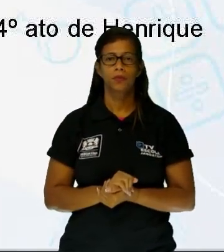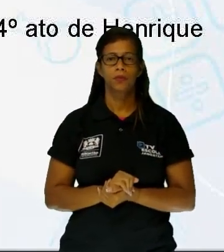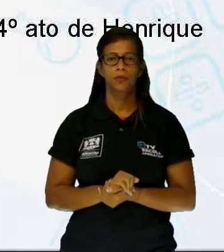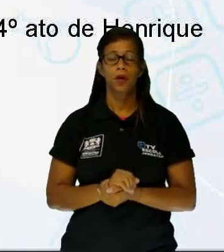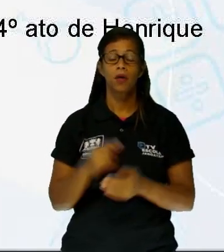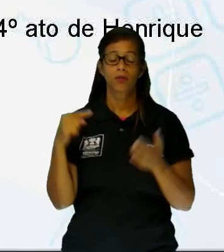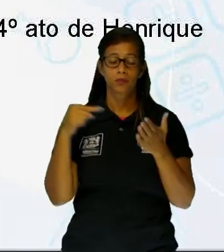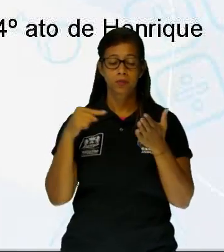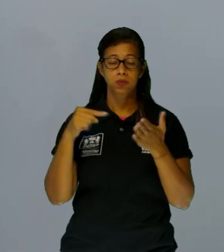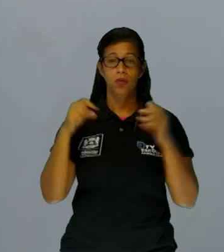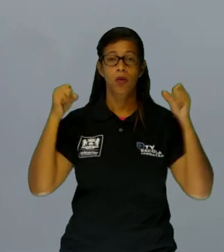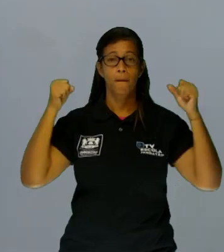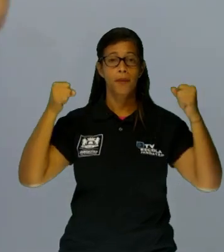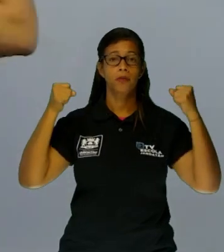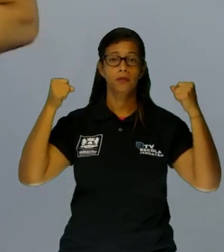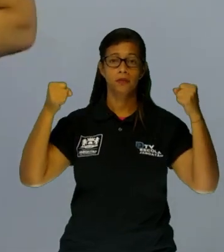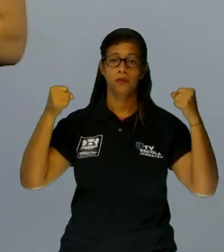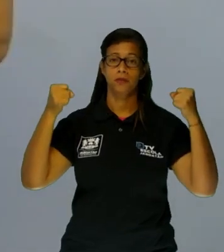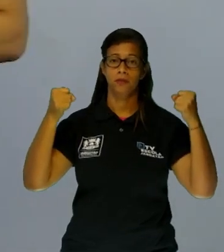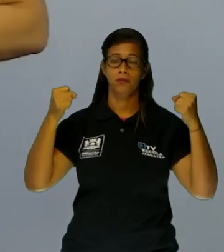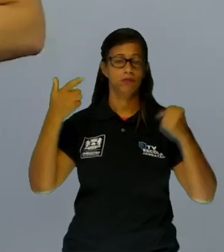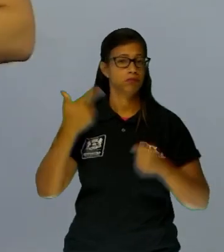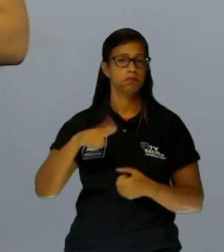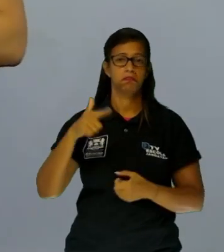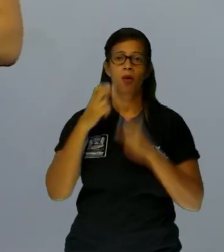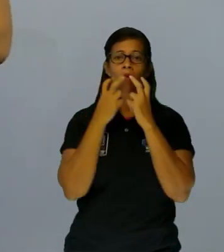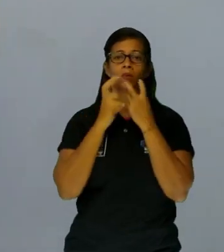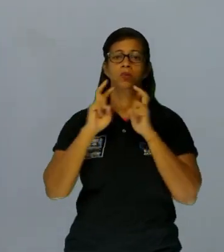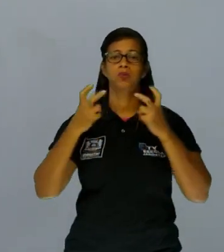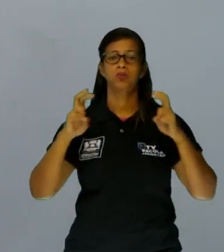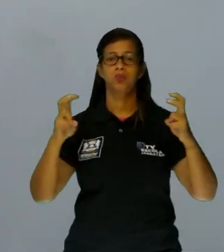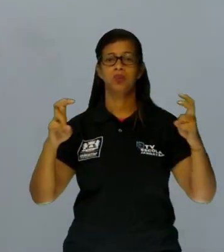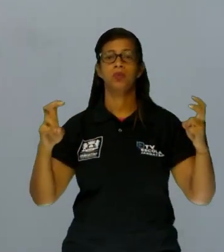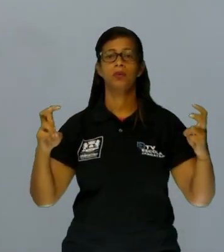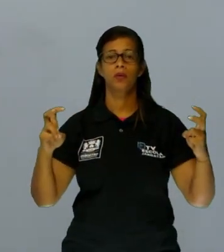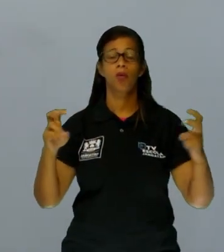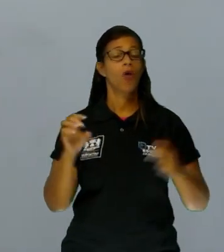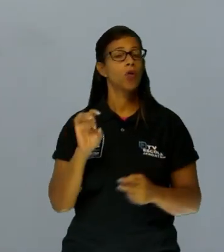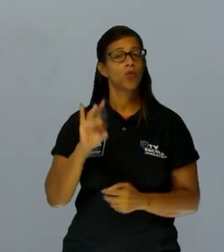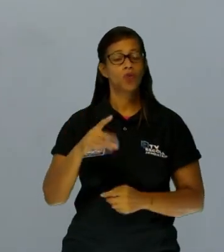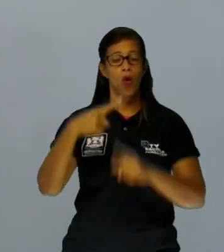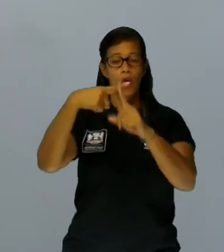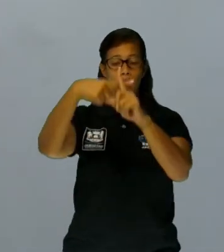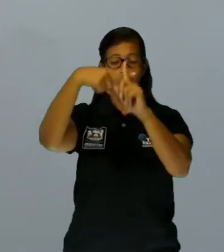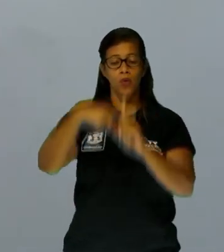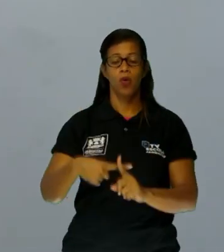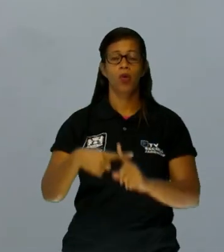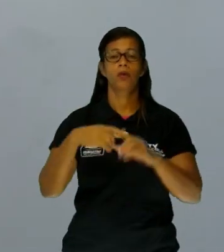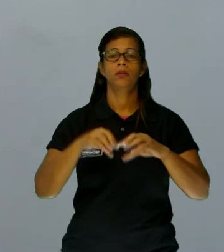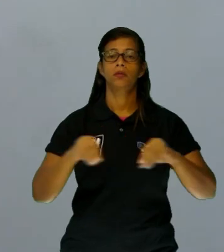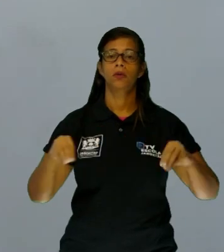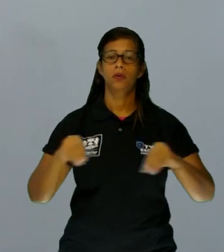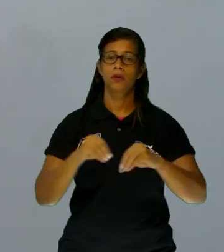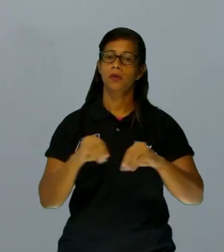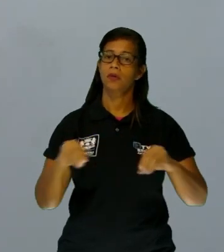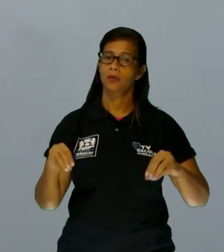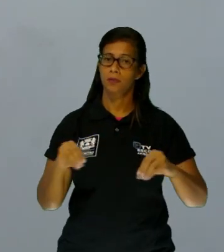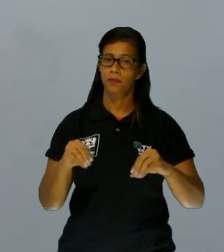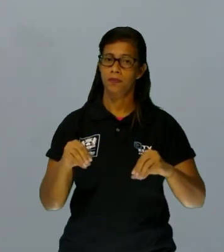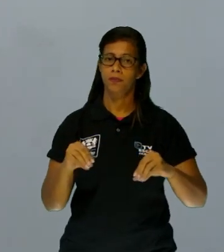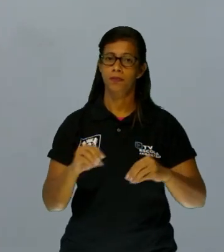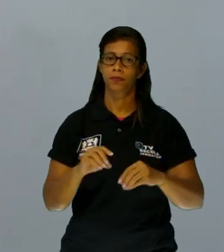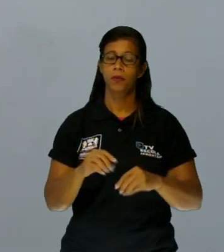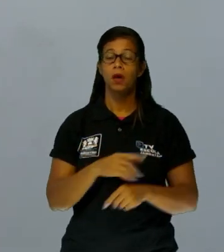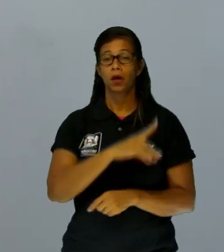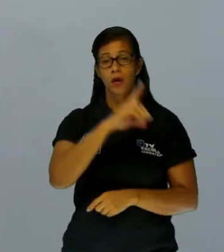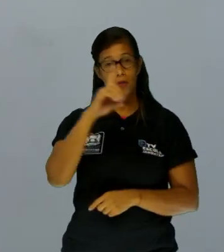protesto, gente, ele não teve aqueles gritos, aqueles chamados. Foram só cruzes fincadas no chão da areia. Por coincidência, no dia